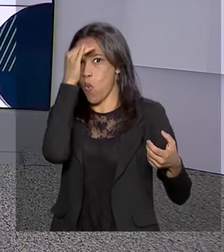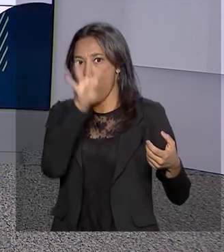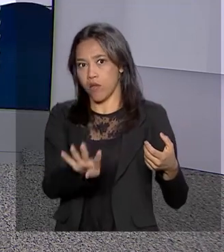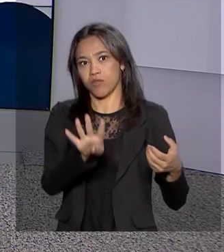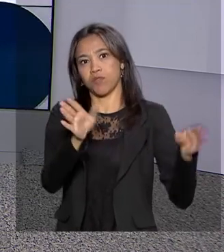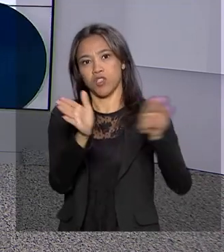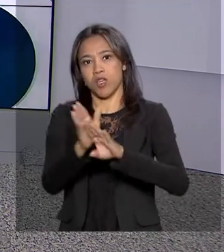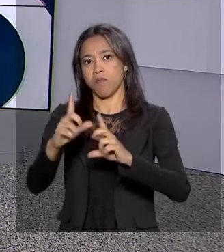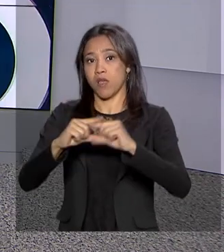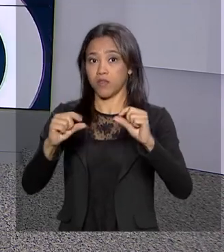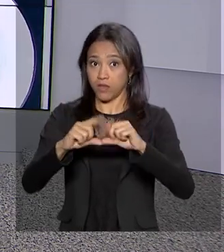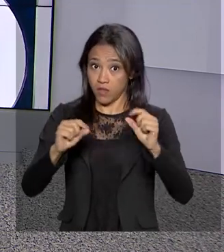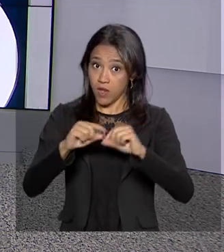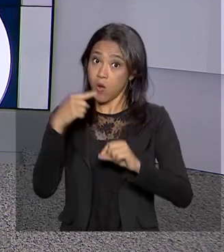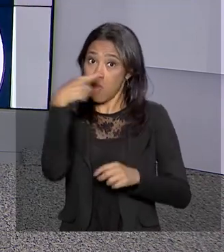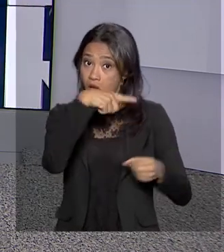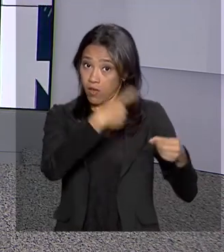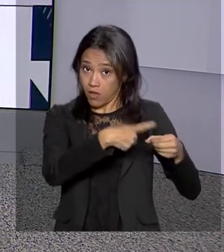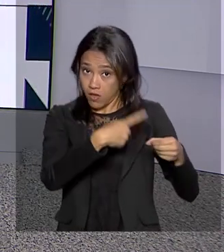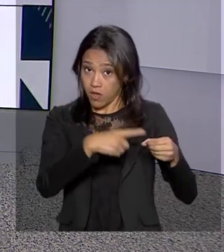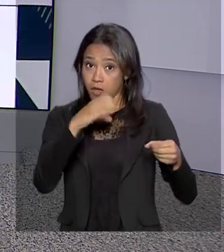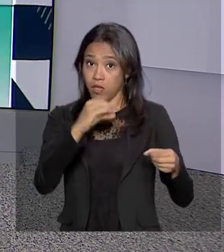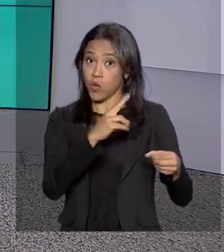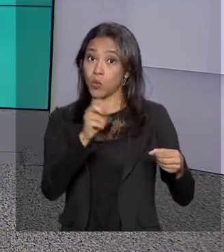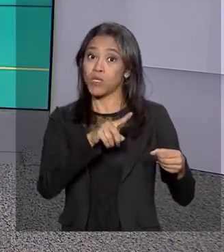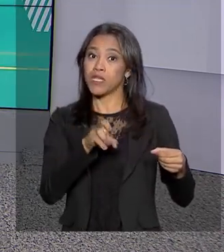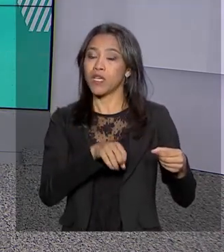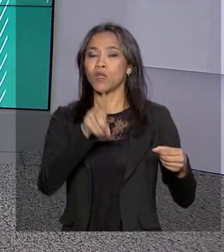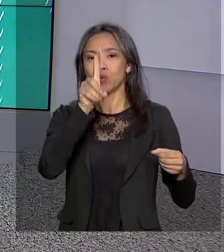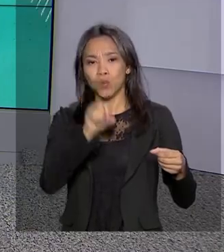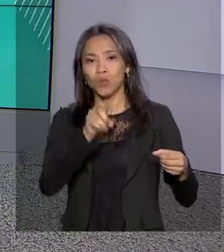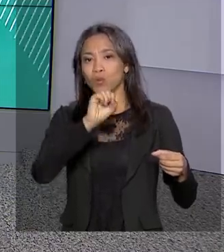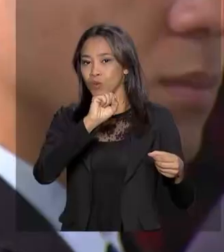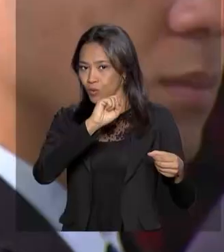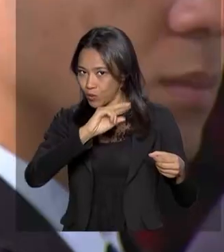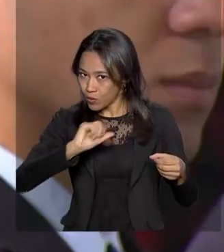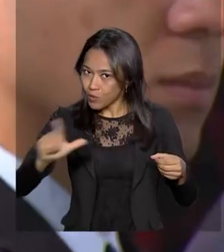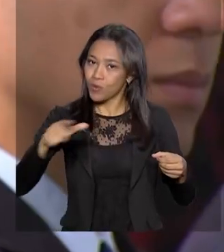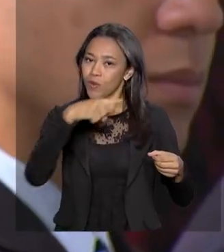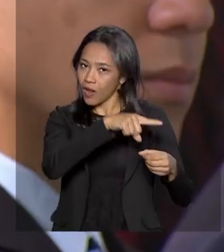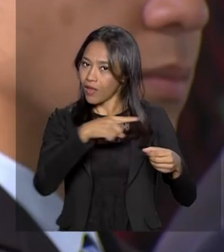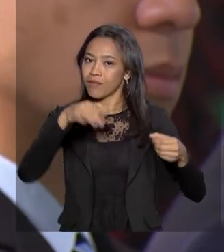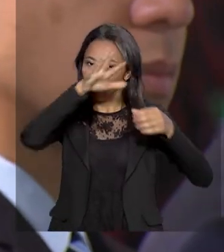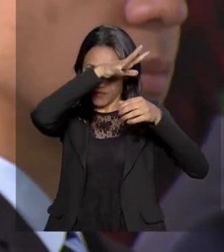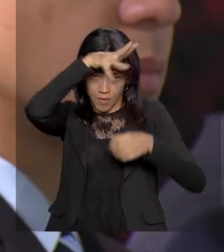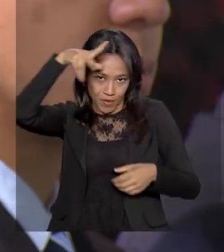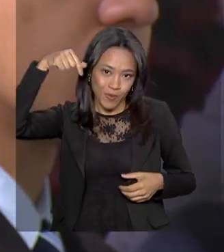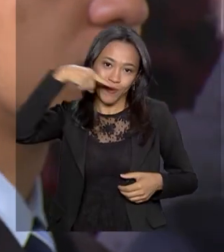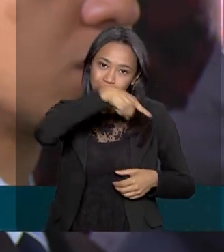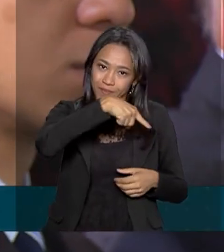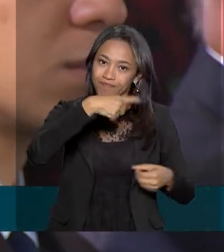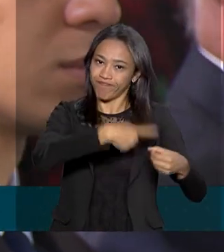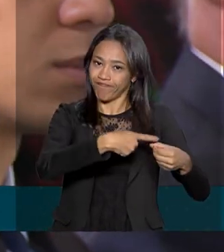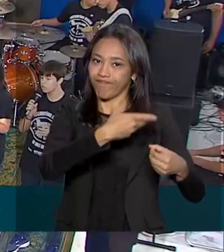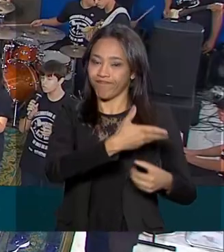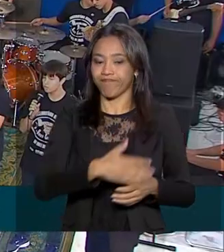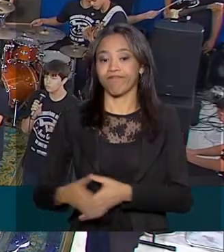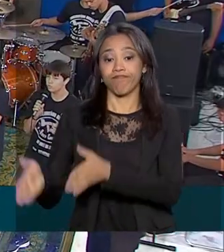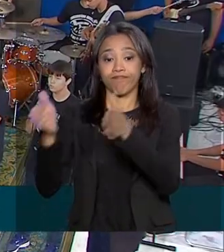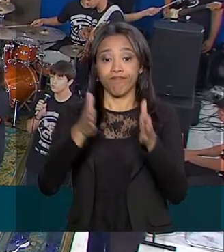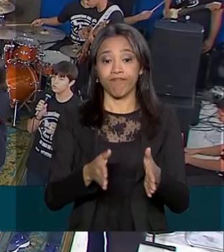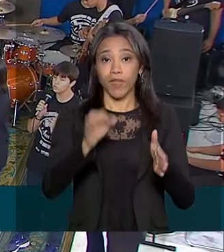música vem transformando a vida da comunidade em pleno coração da Amazônia. O presidente Jair Bolsonaro